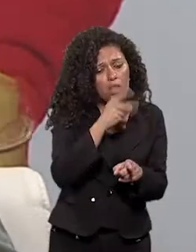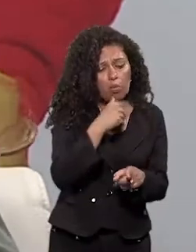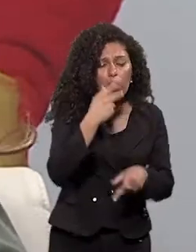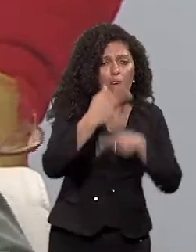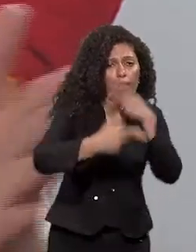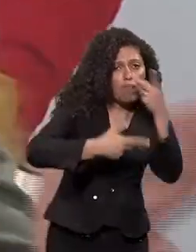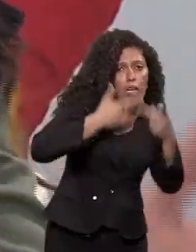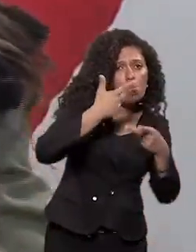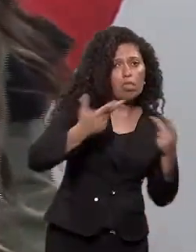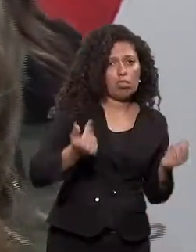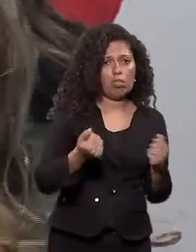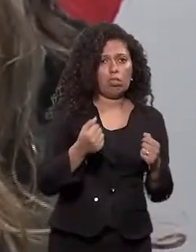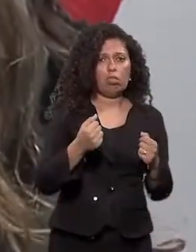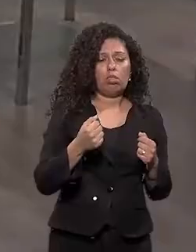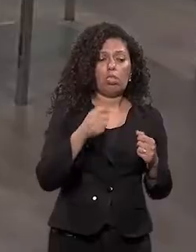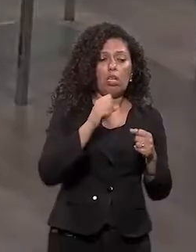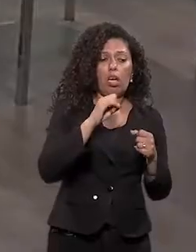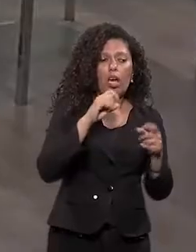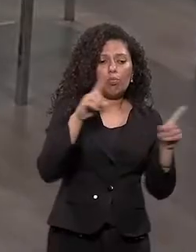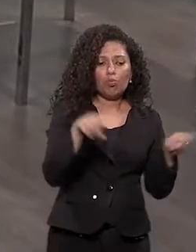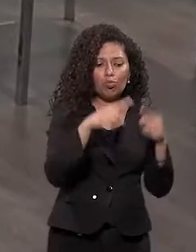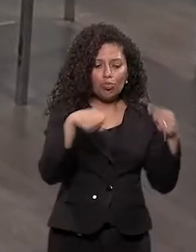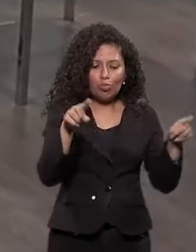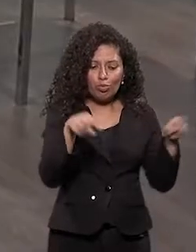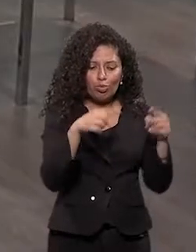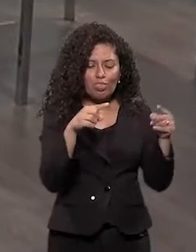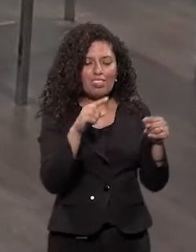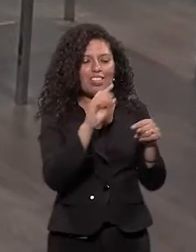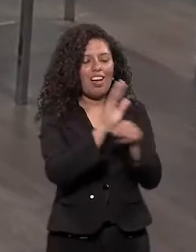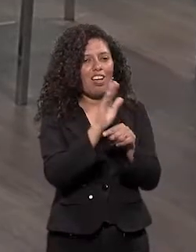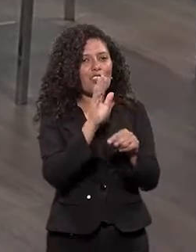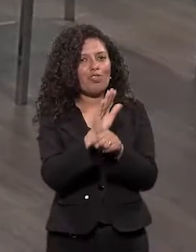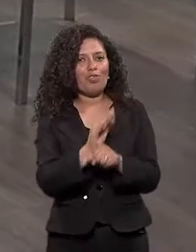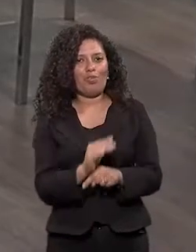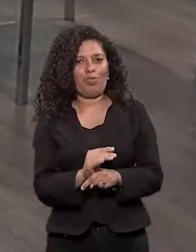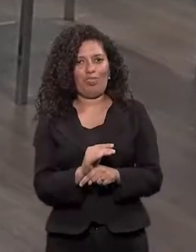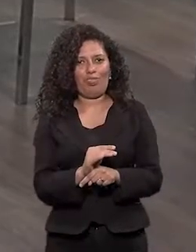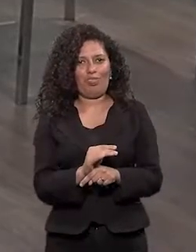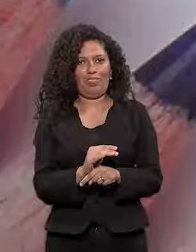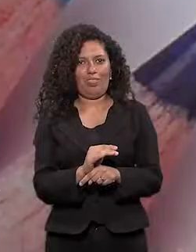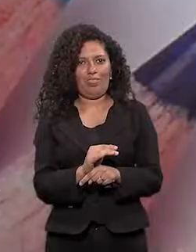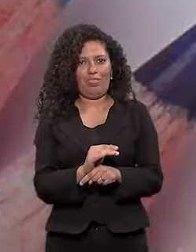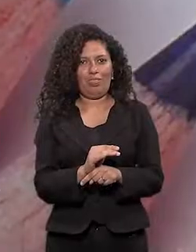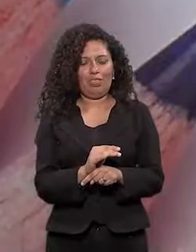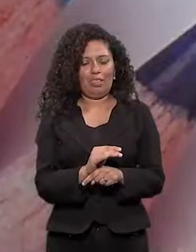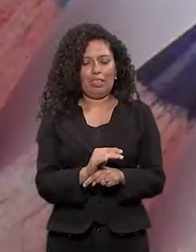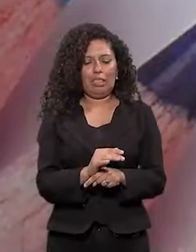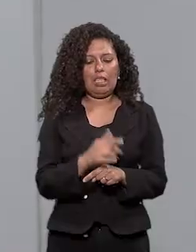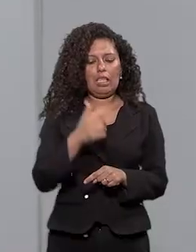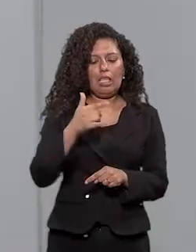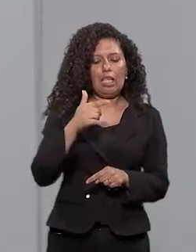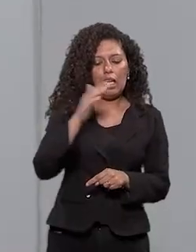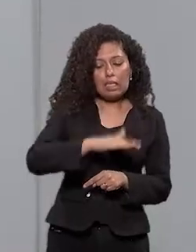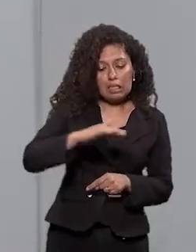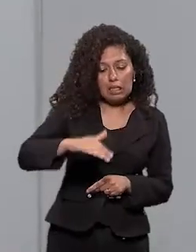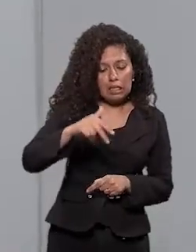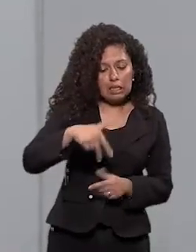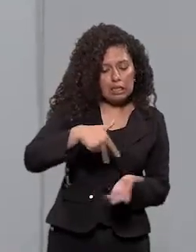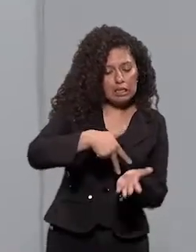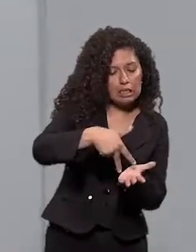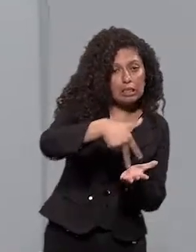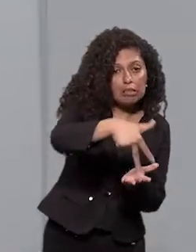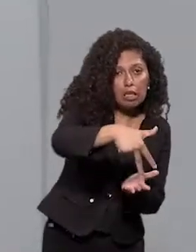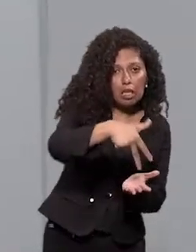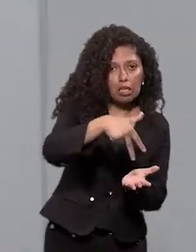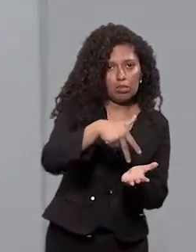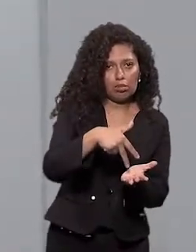música ajuda no desenvolvimento da marcha, né? Eu que trabalho com educação infantil. que ritmo, Exatamente. Então o ritmo,